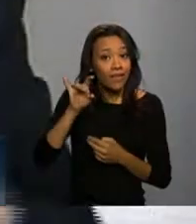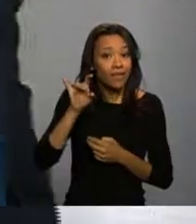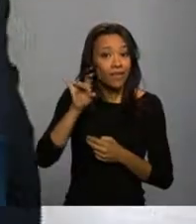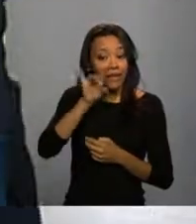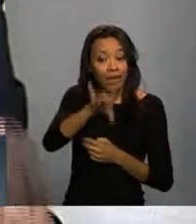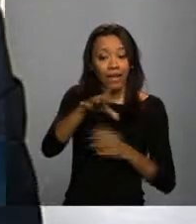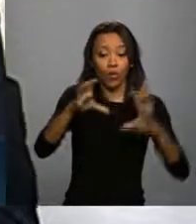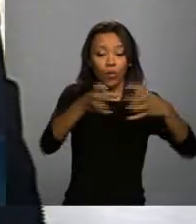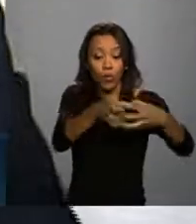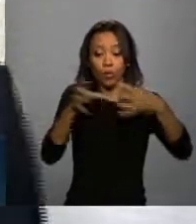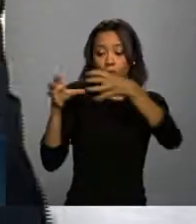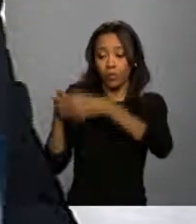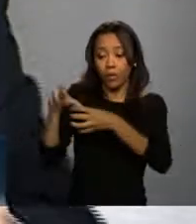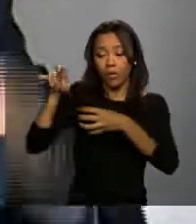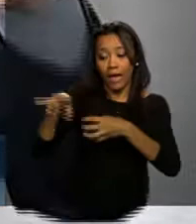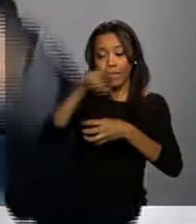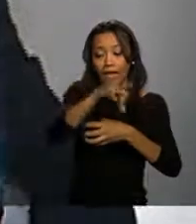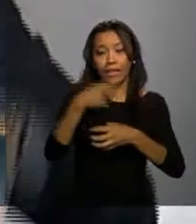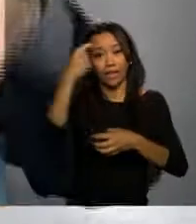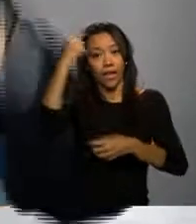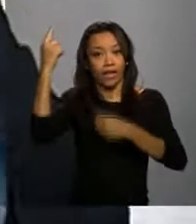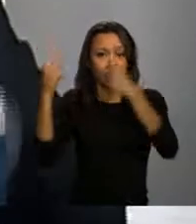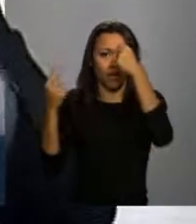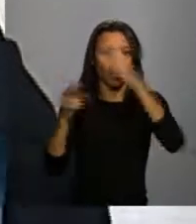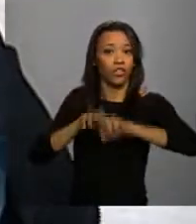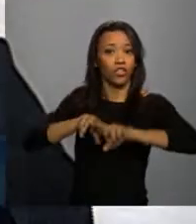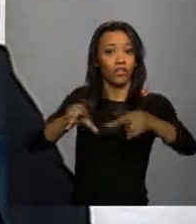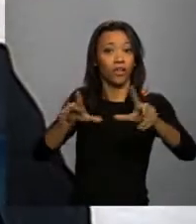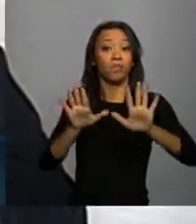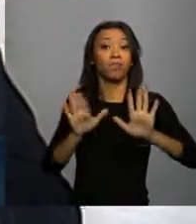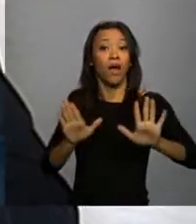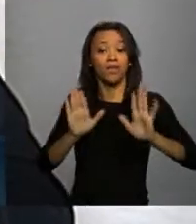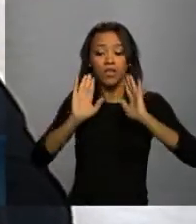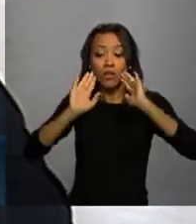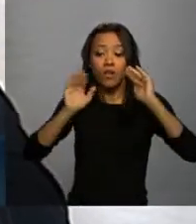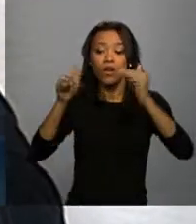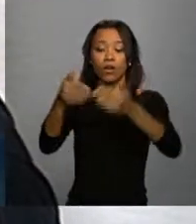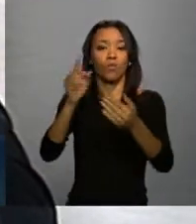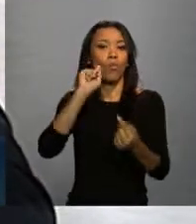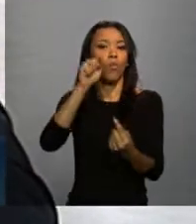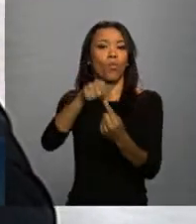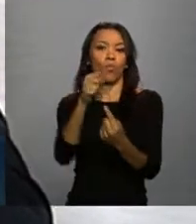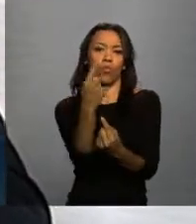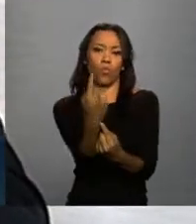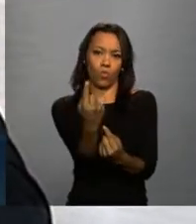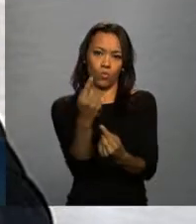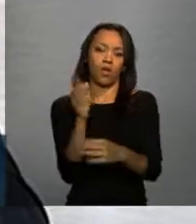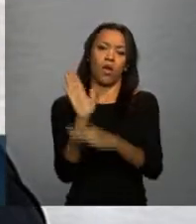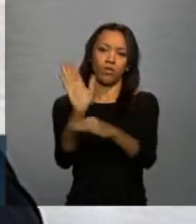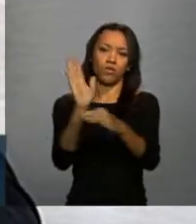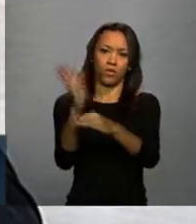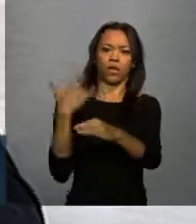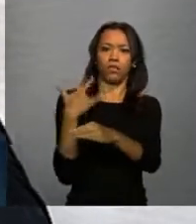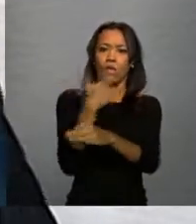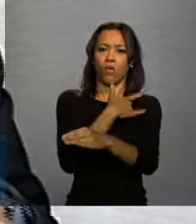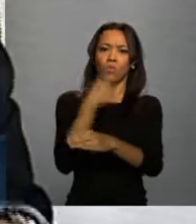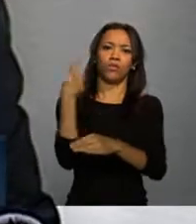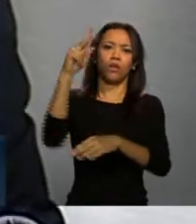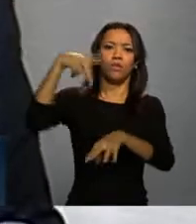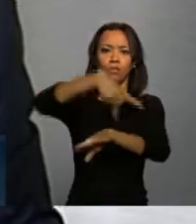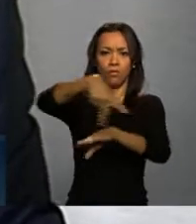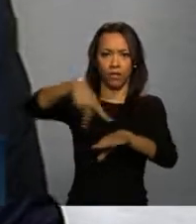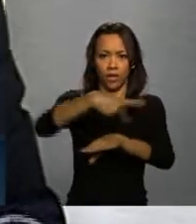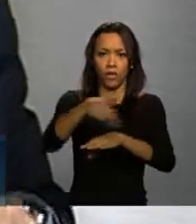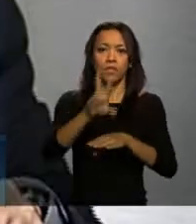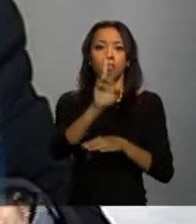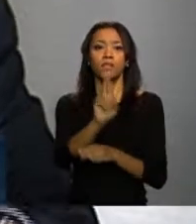viés ideológico, mas todos eles têm como centro a defesa da política pública, do sistema público de saúde. E nós aqui